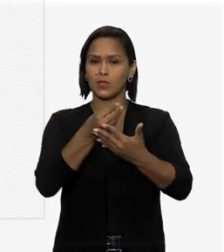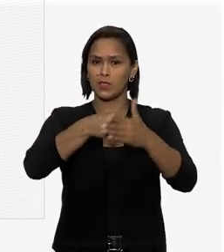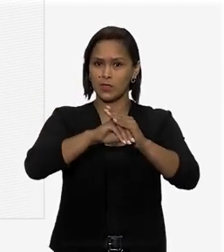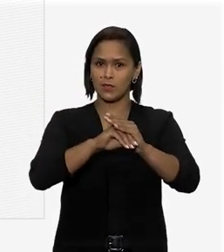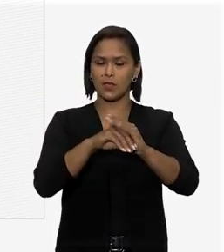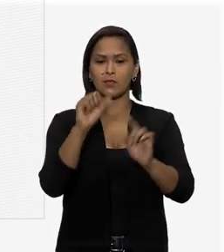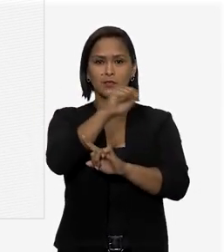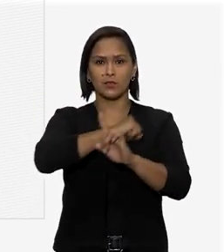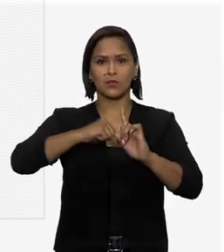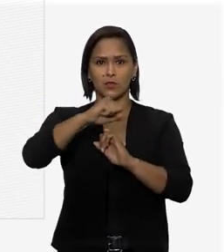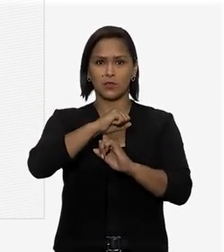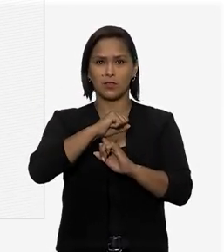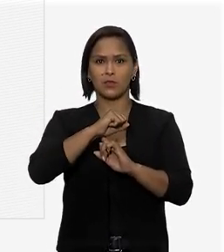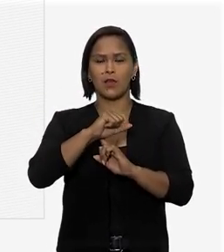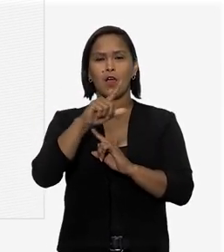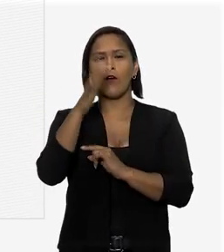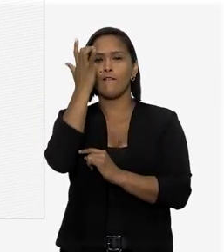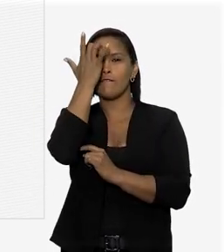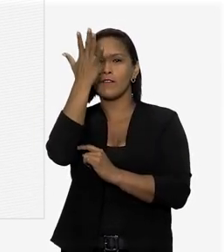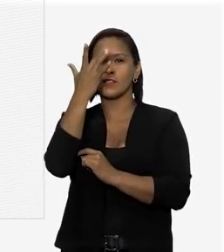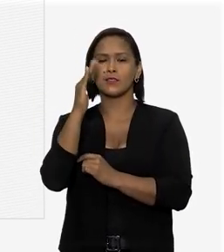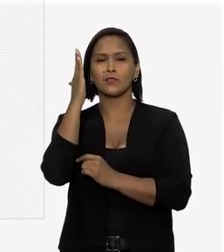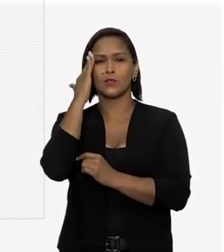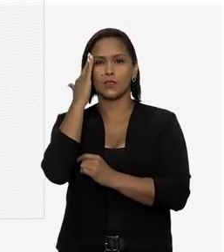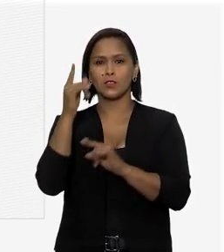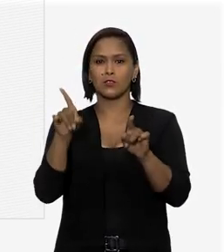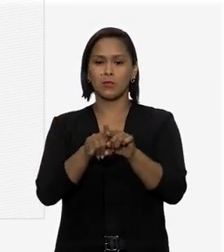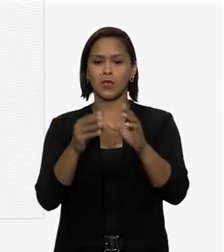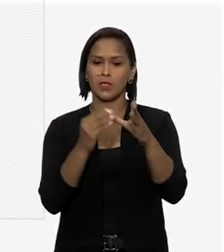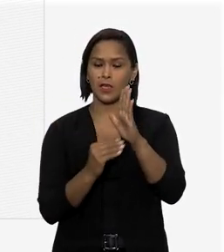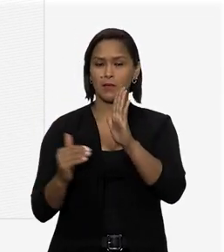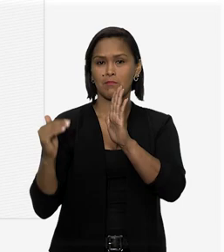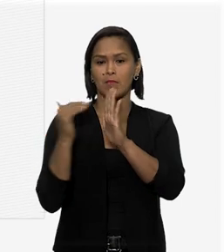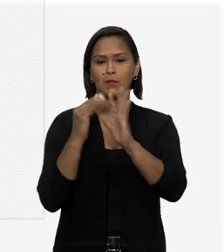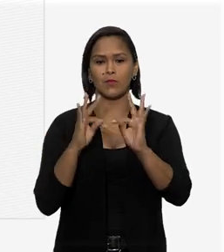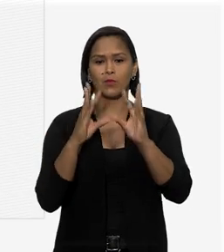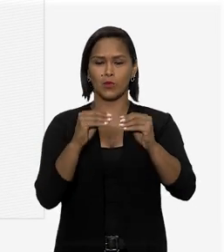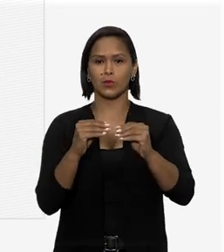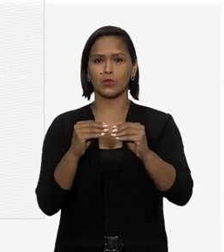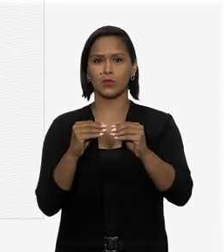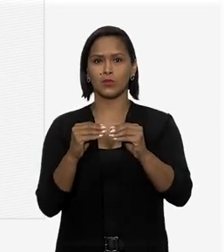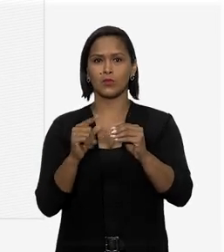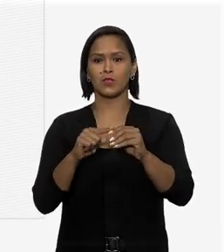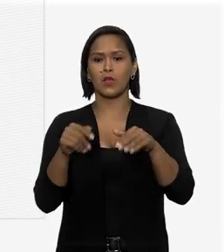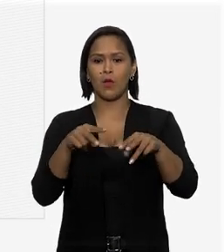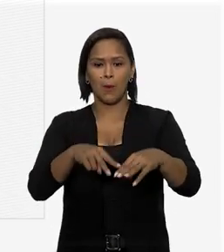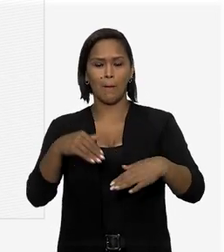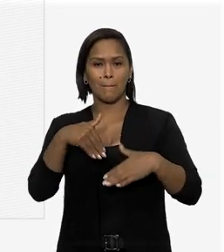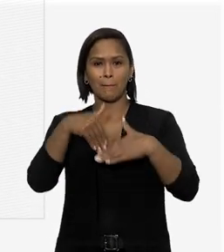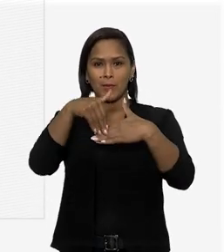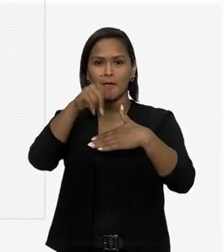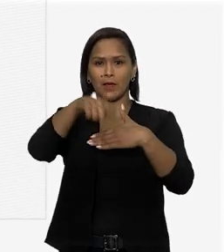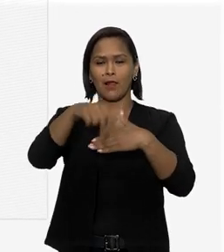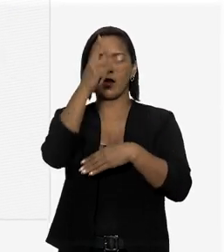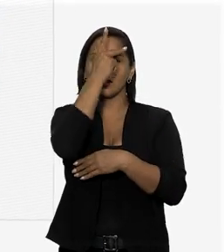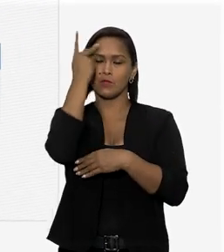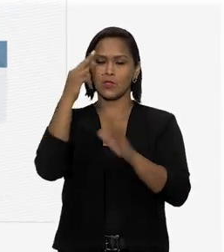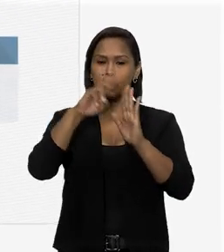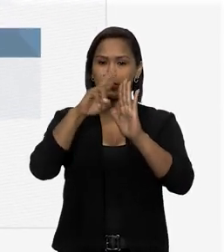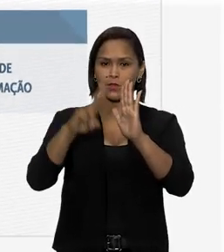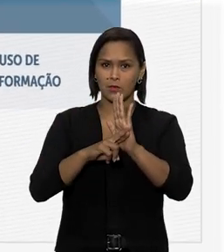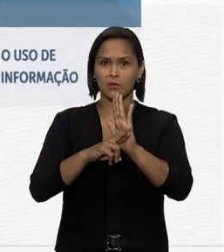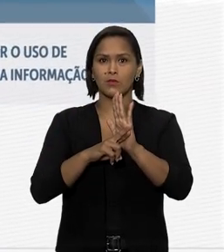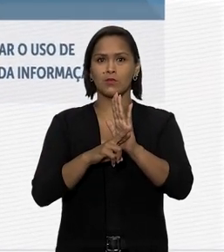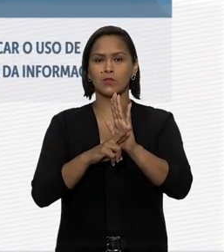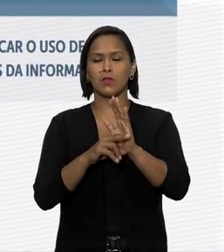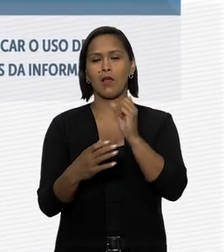internos e sociedade, o que facilita o seu entendimento e implementação por todos. O pilar que se refere às pessoas e aos